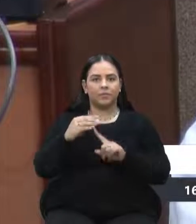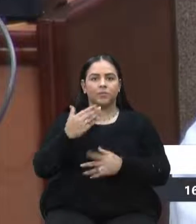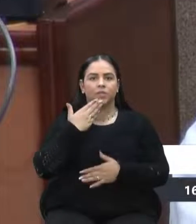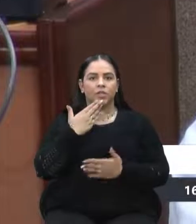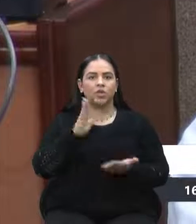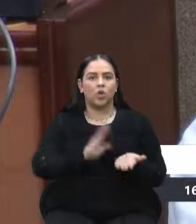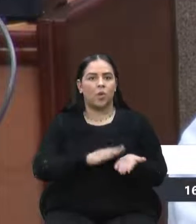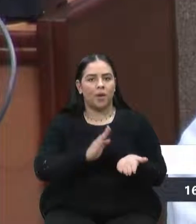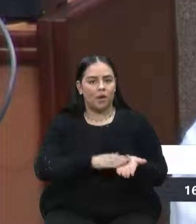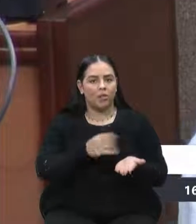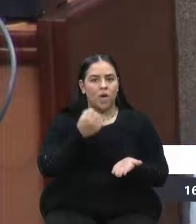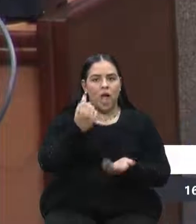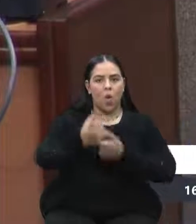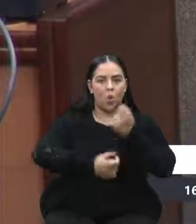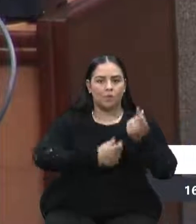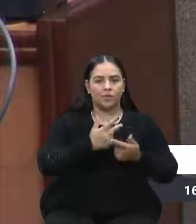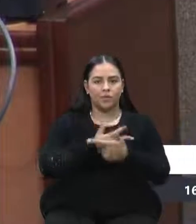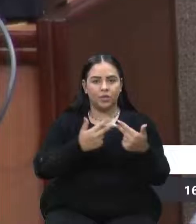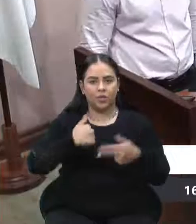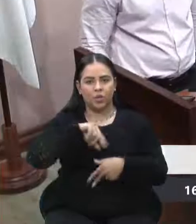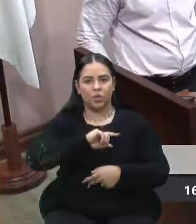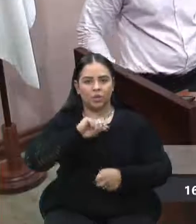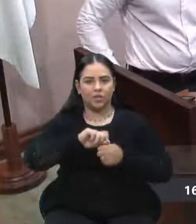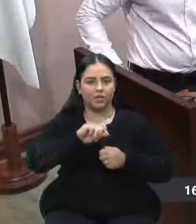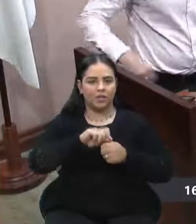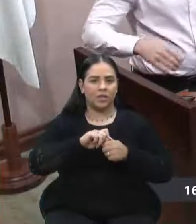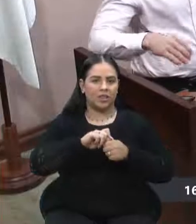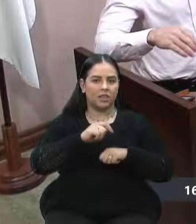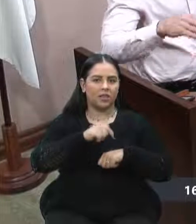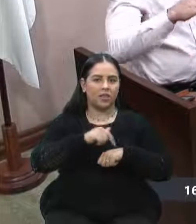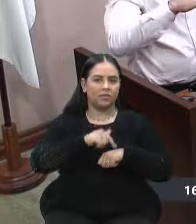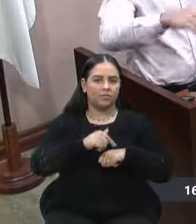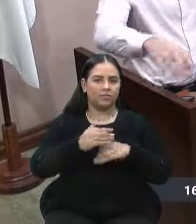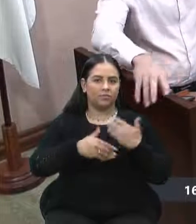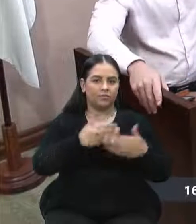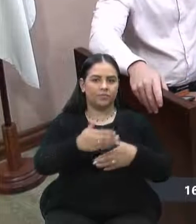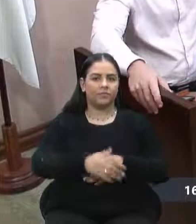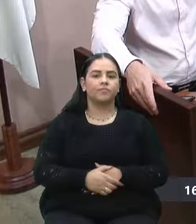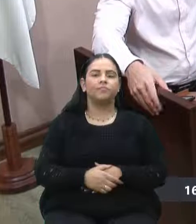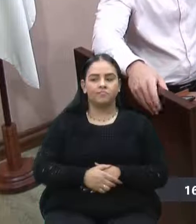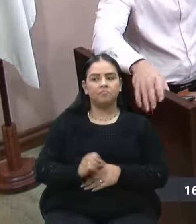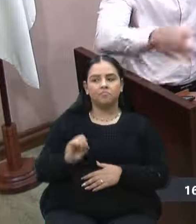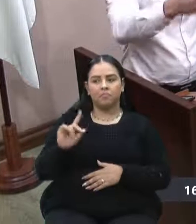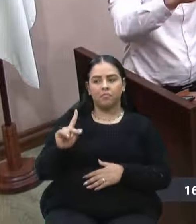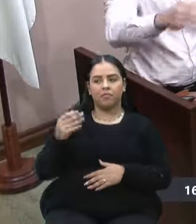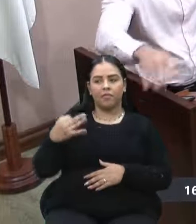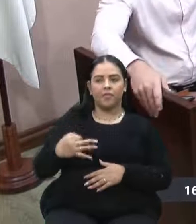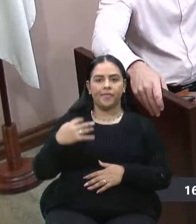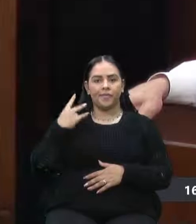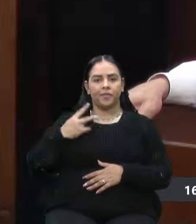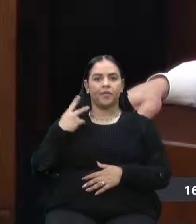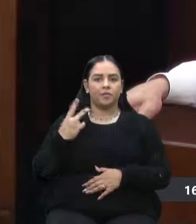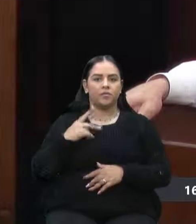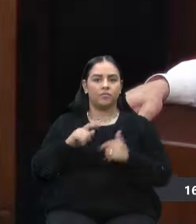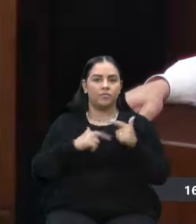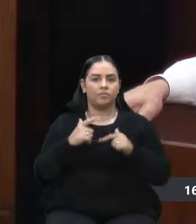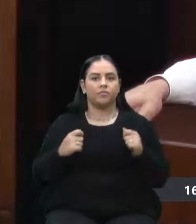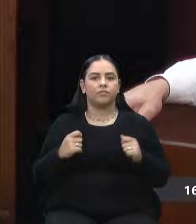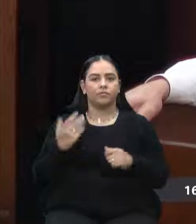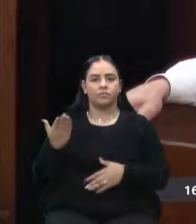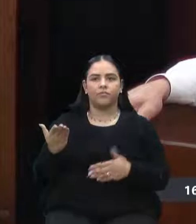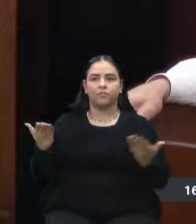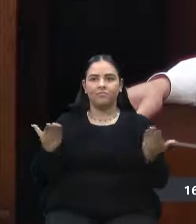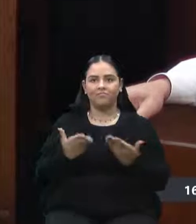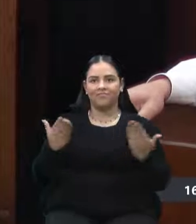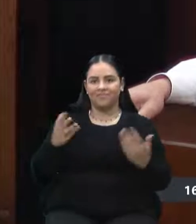algumas coisas que já fizemos à longa data. Muito bem, vereador Ricardo Aneluz, que já inclusive foi prefeito aqui